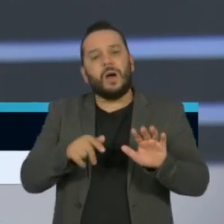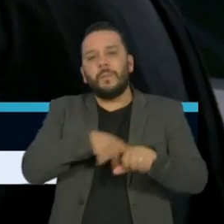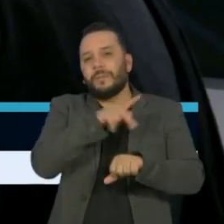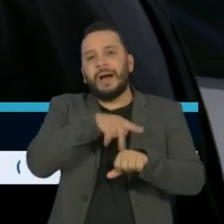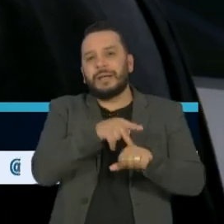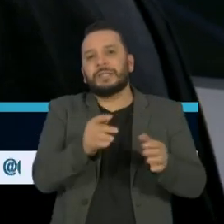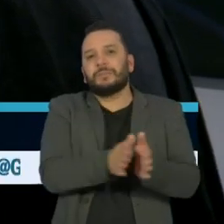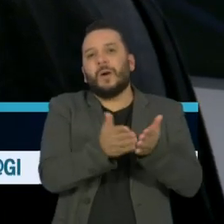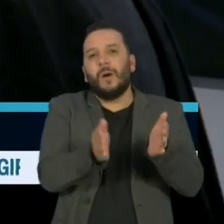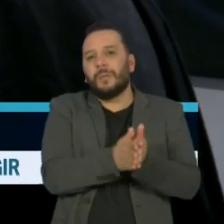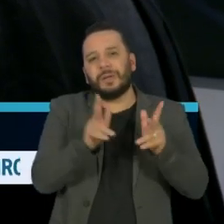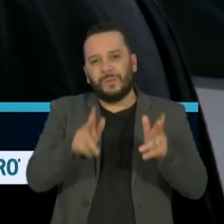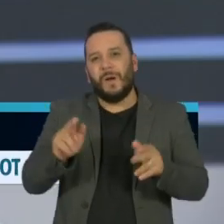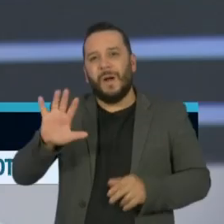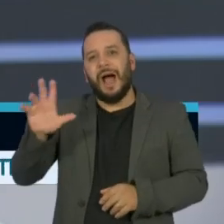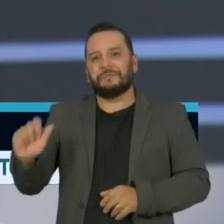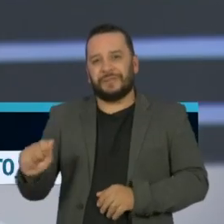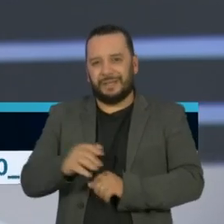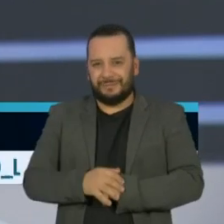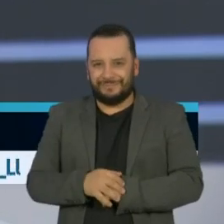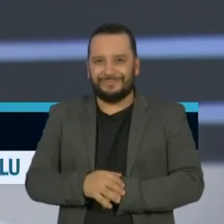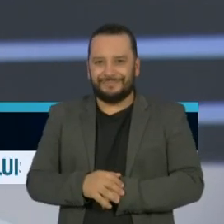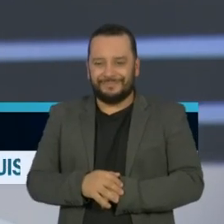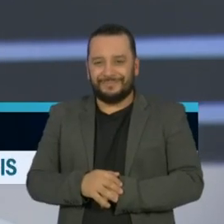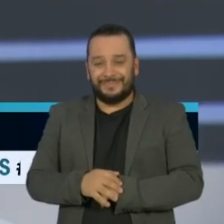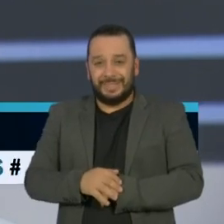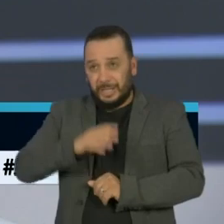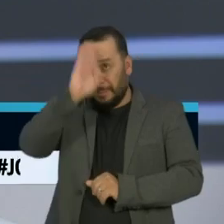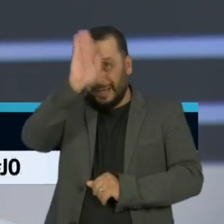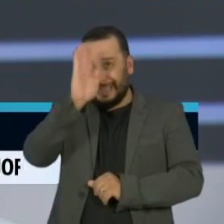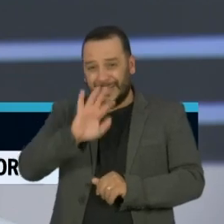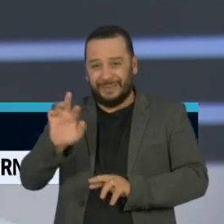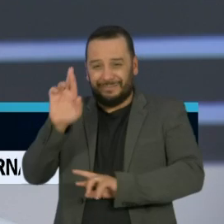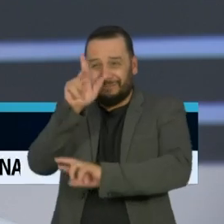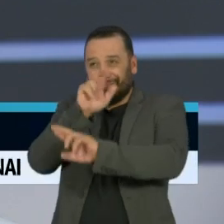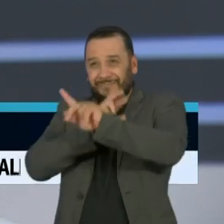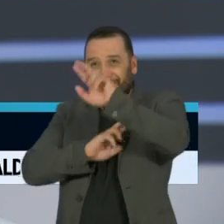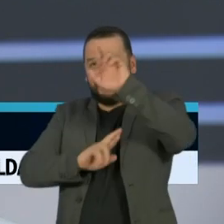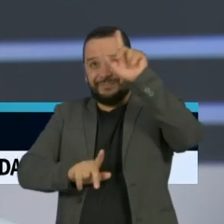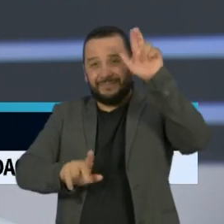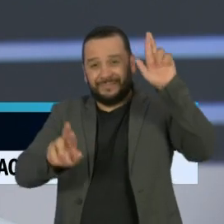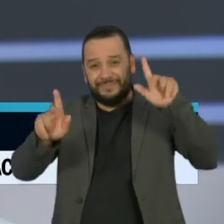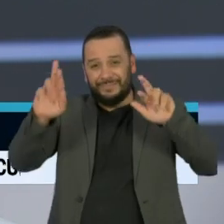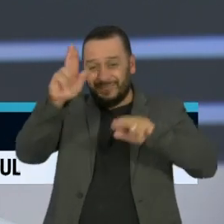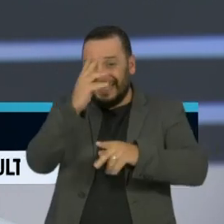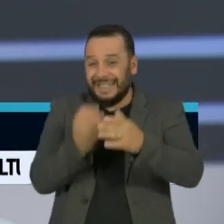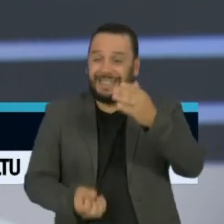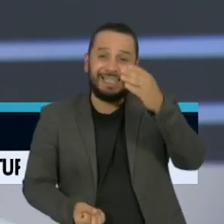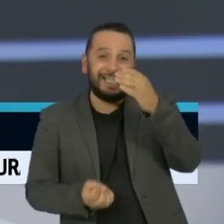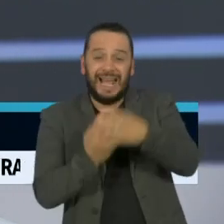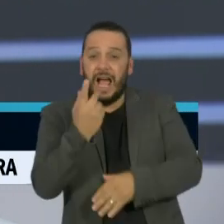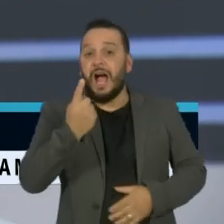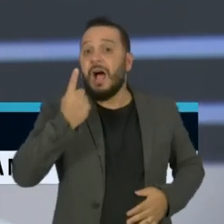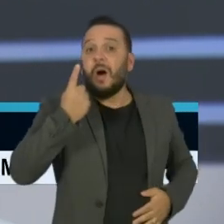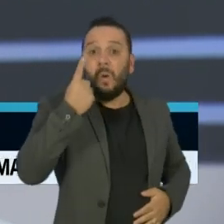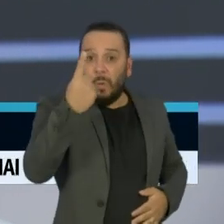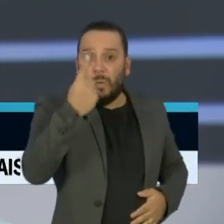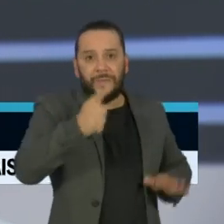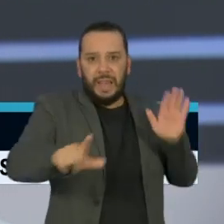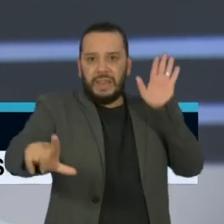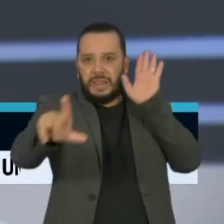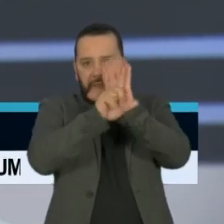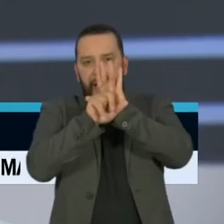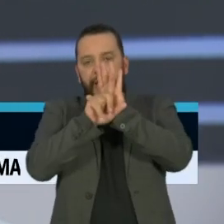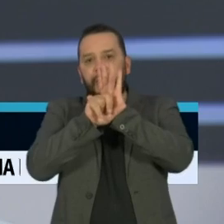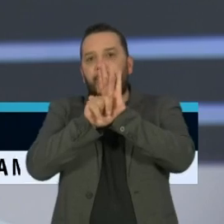alguns da África, certo? Então, para você fazer uma política pública que cubra esses dois